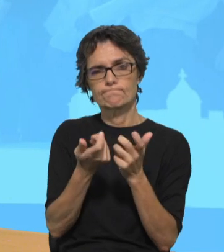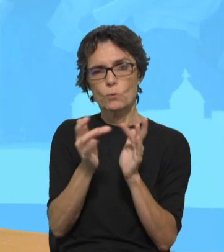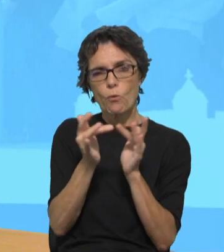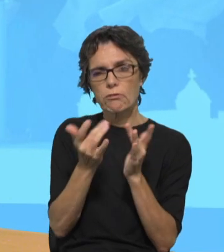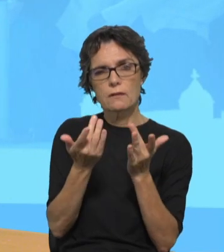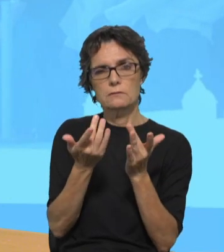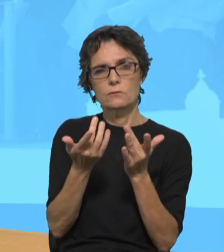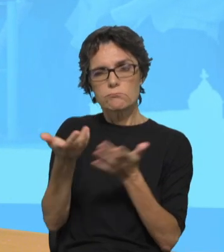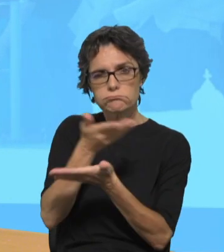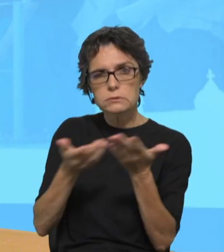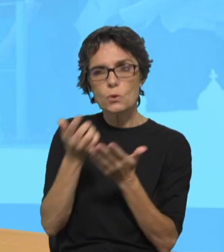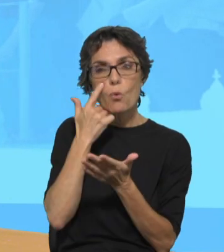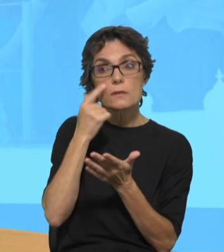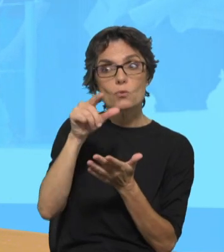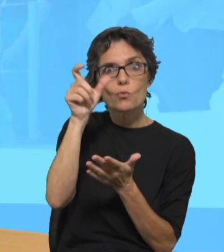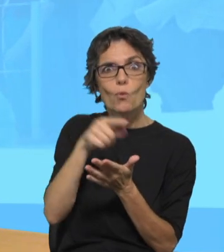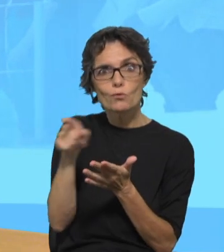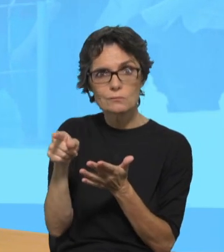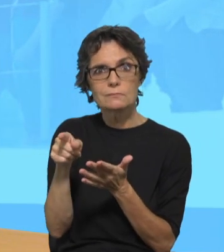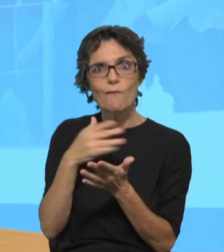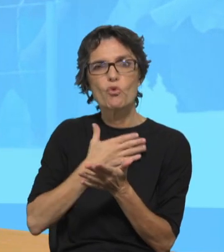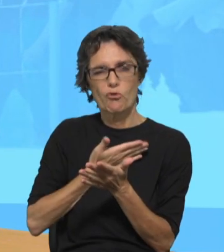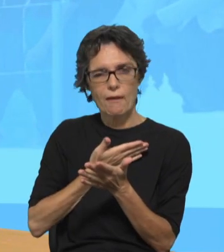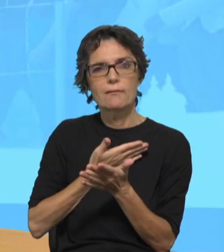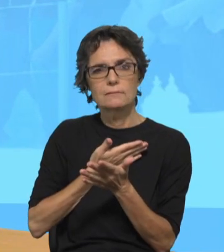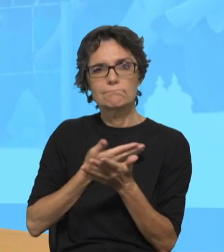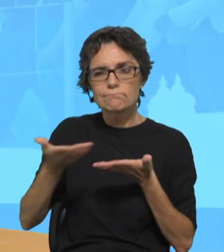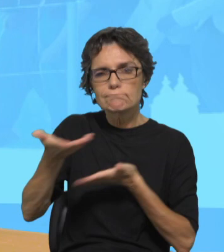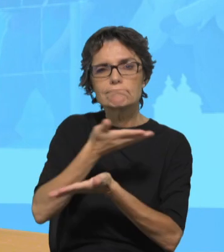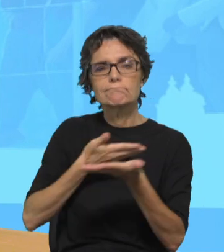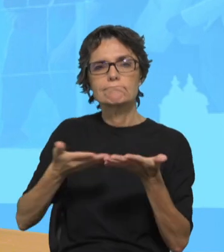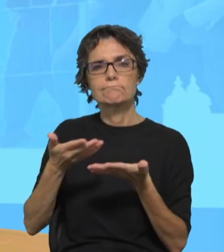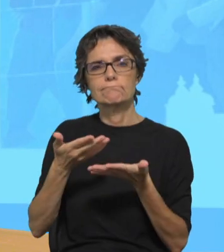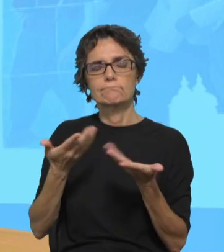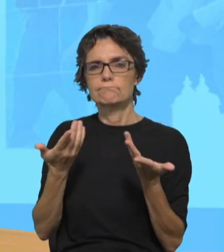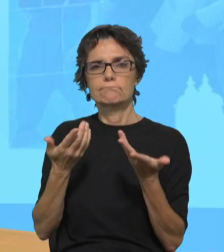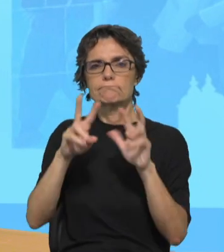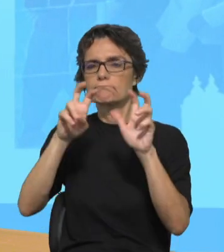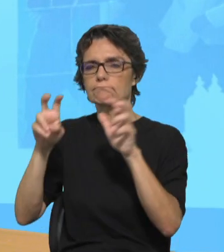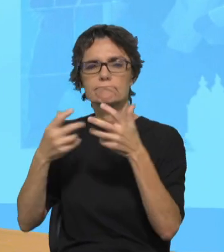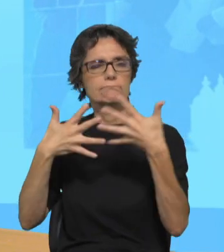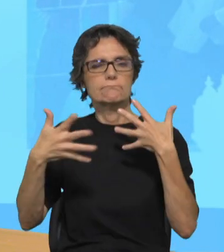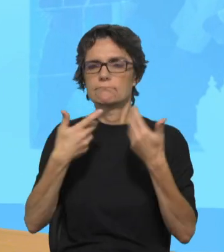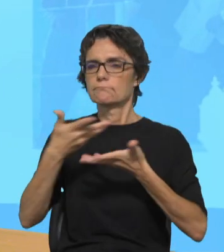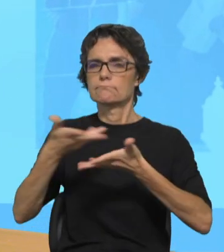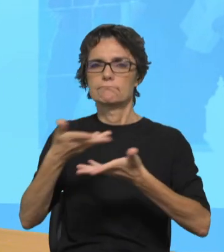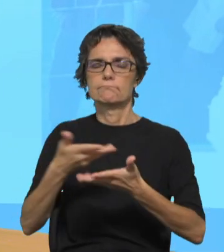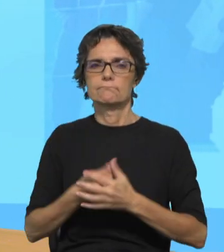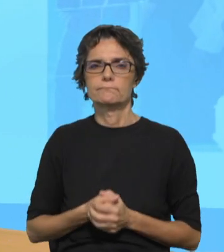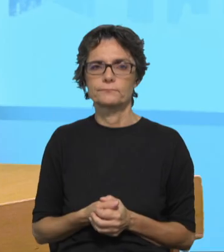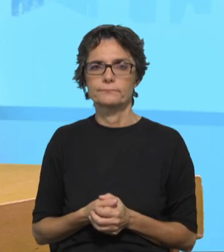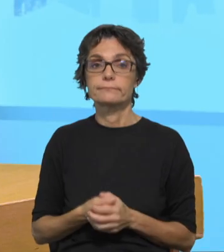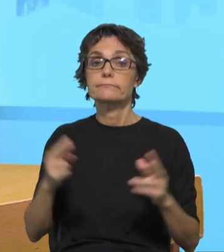conhecimento umas das outras, do falarem abertamente determinados temas, foi também estruturante. O sínodo